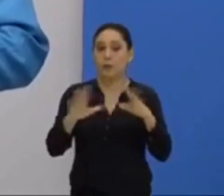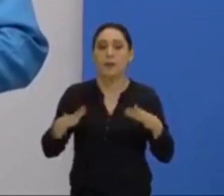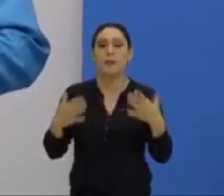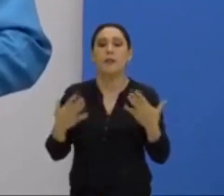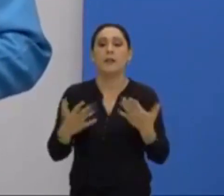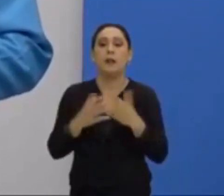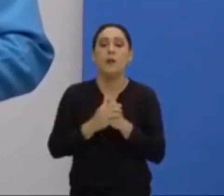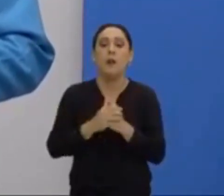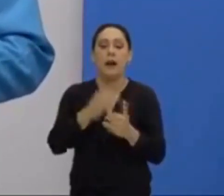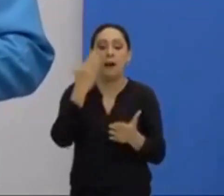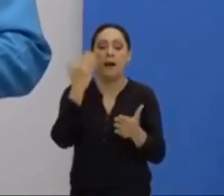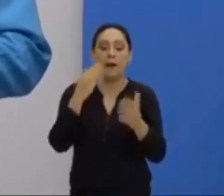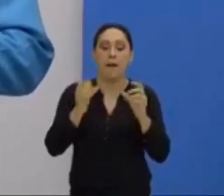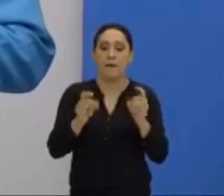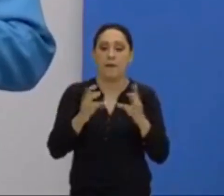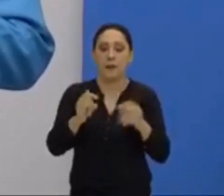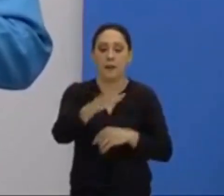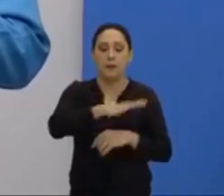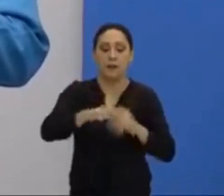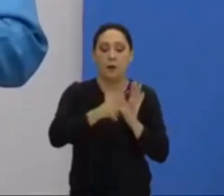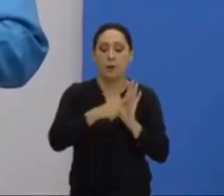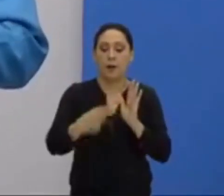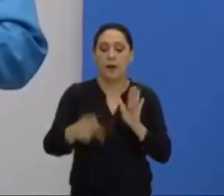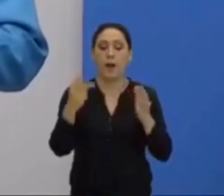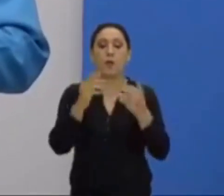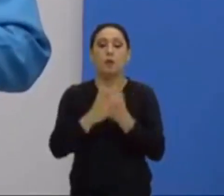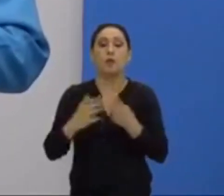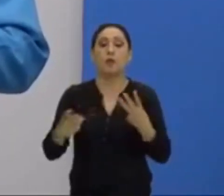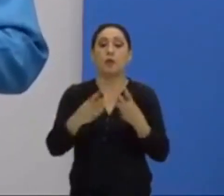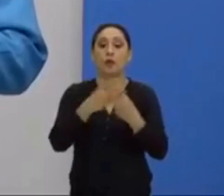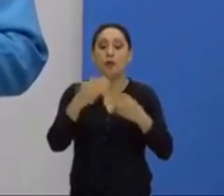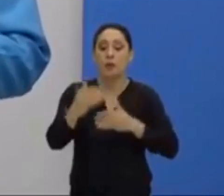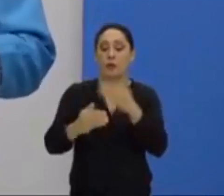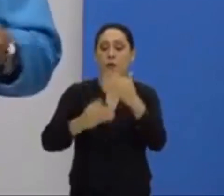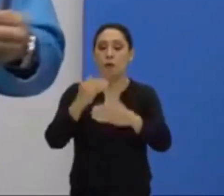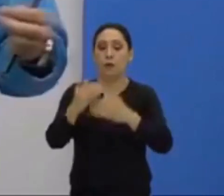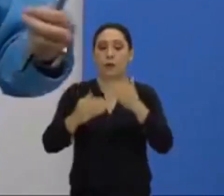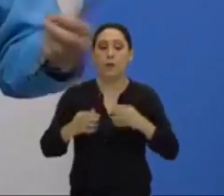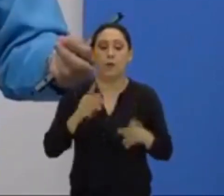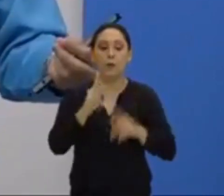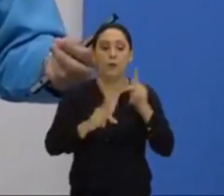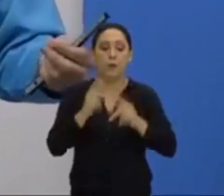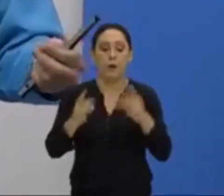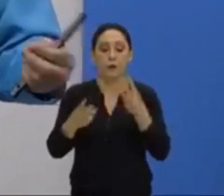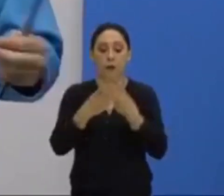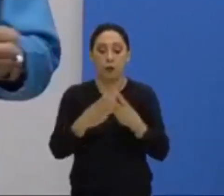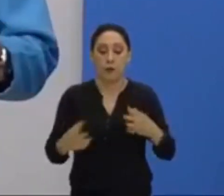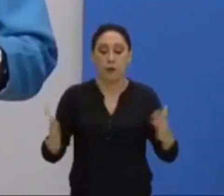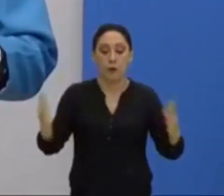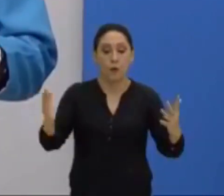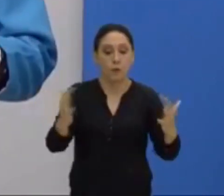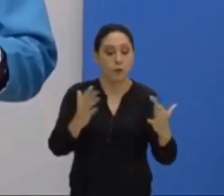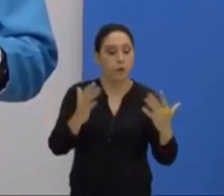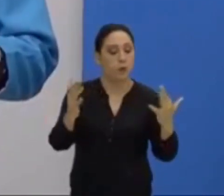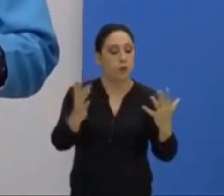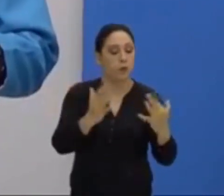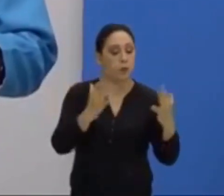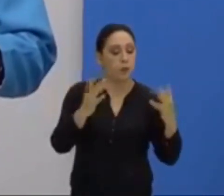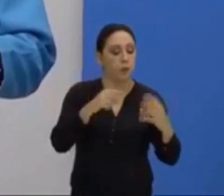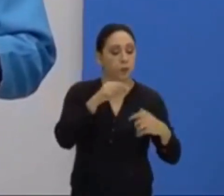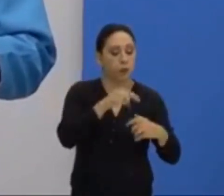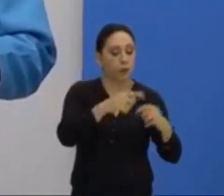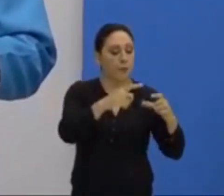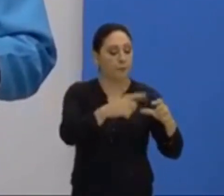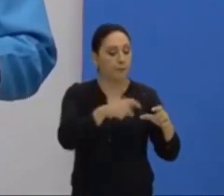a venda de terra para os judeus. Então, aos poucos, os judeus começaram a voltar para a Palestina.